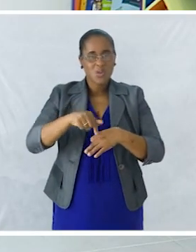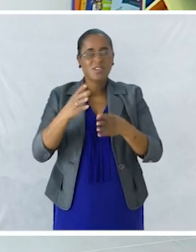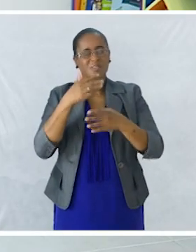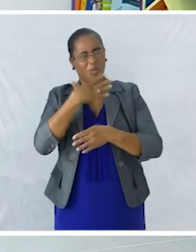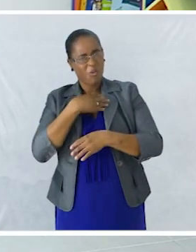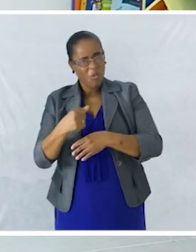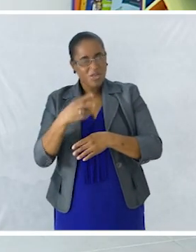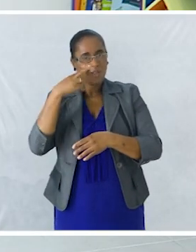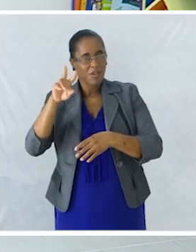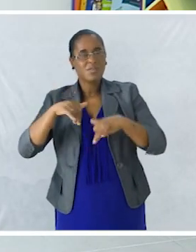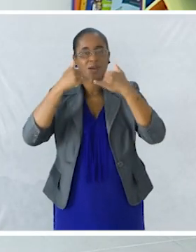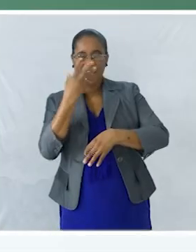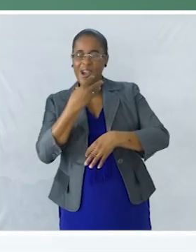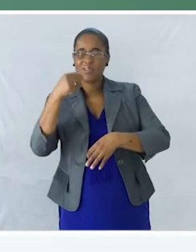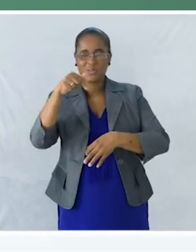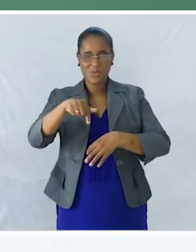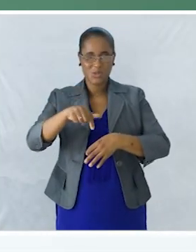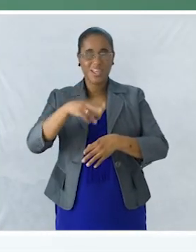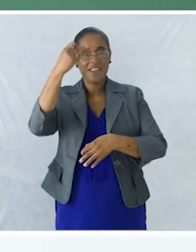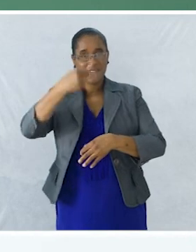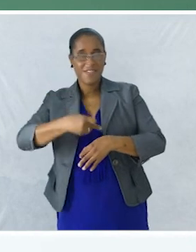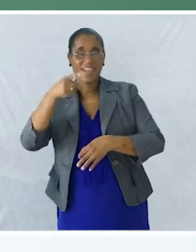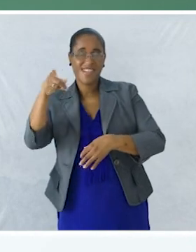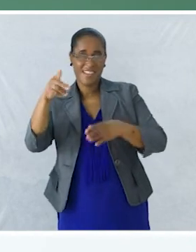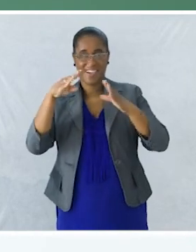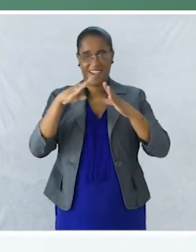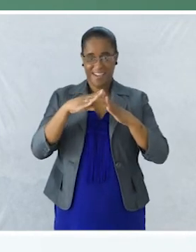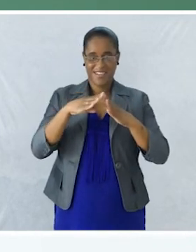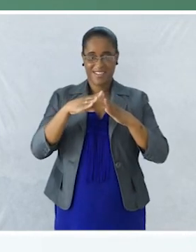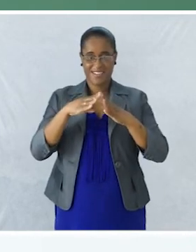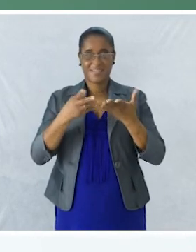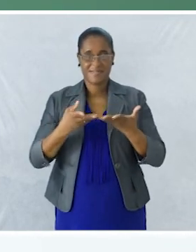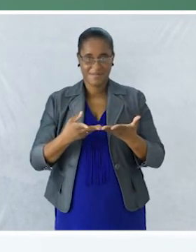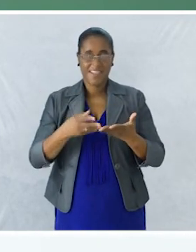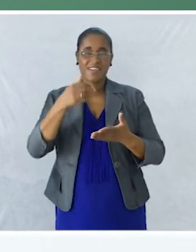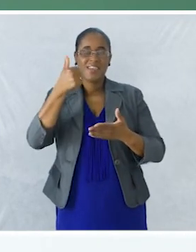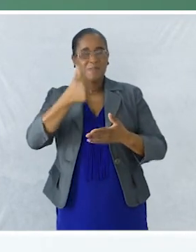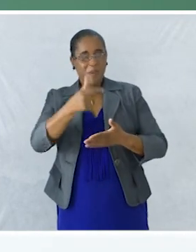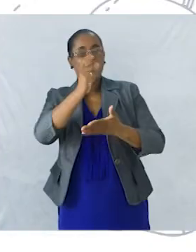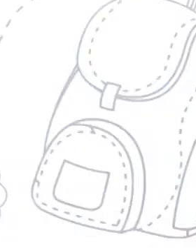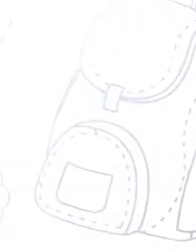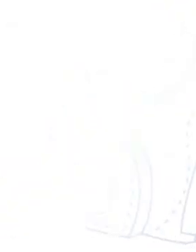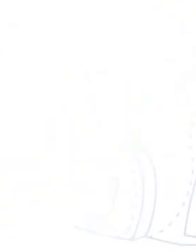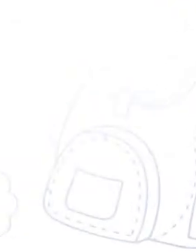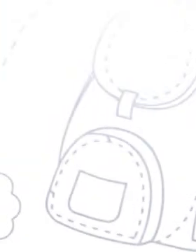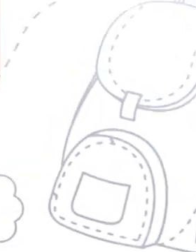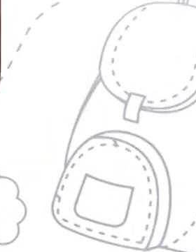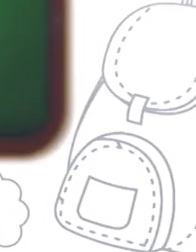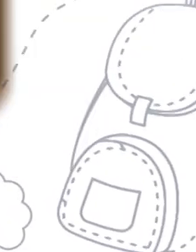Vemo-nos na próxima aula Fiquem em casa E boa escrita E